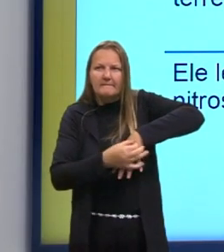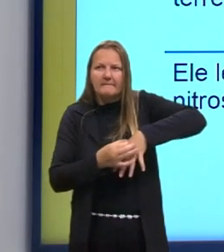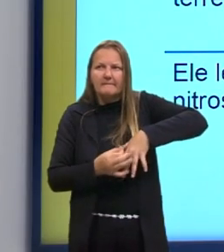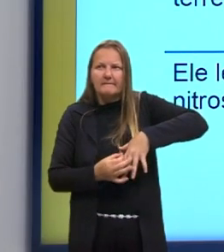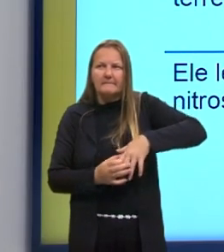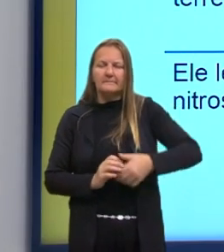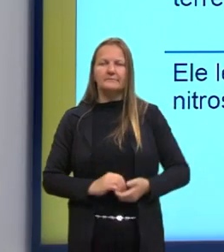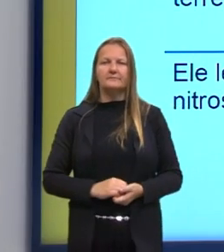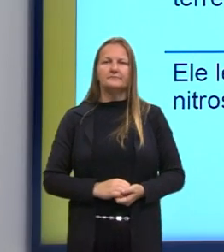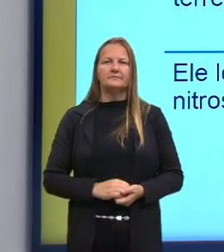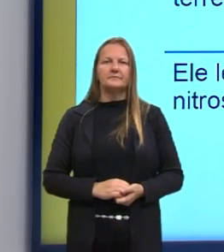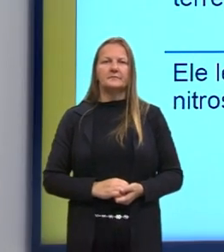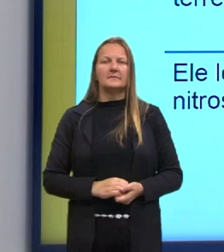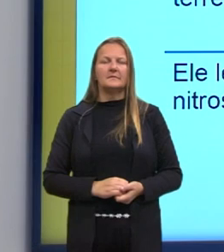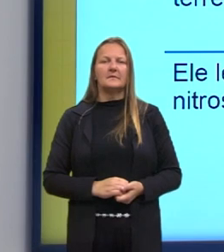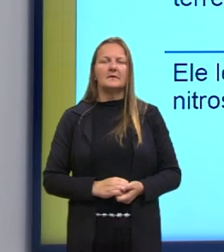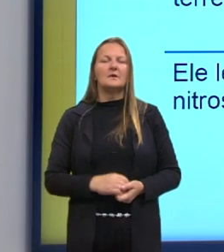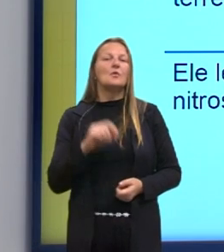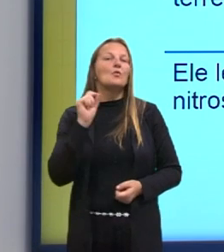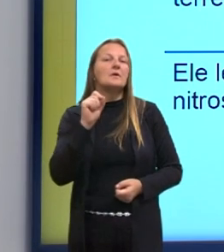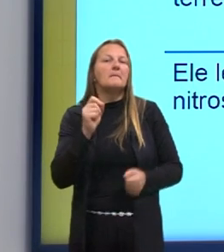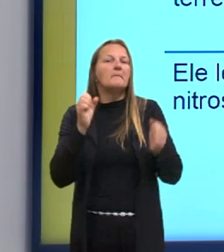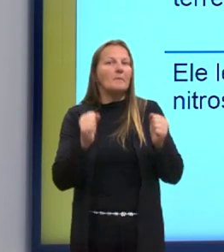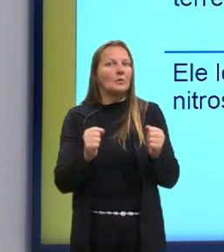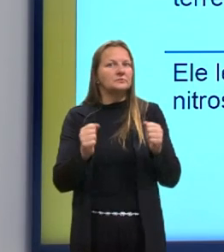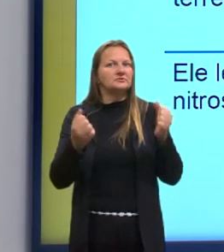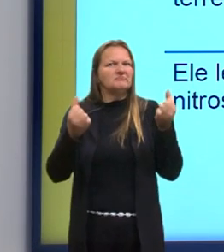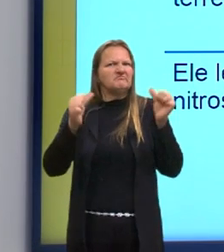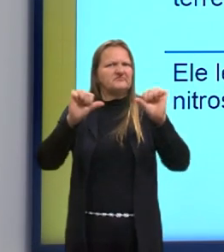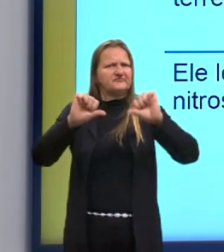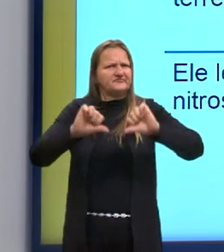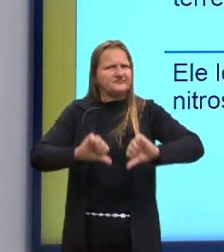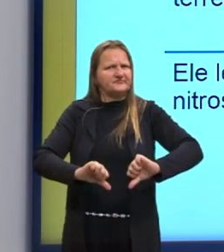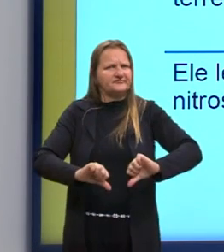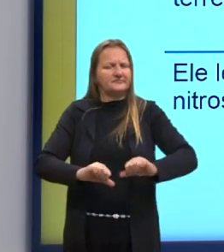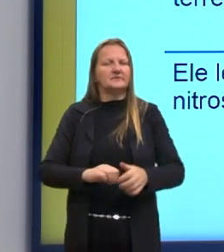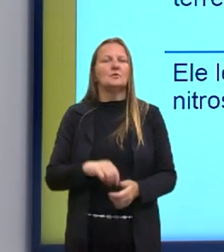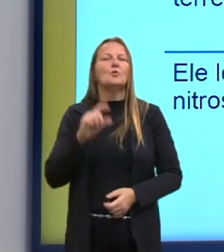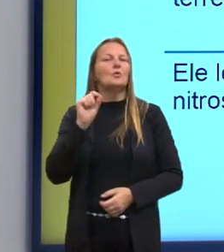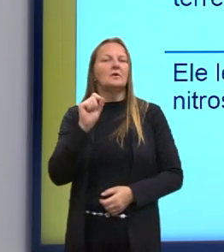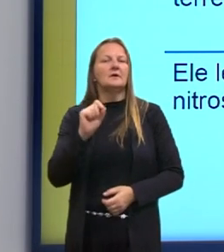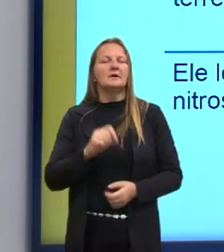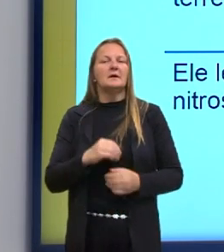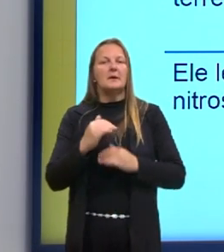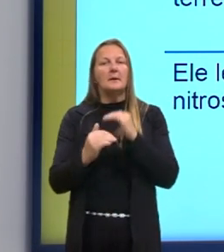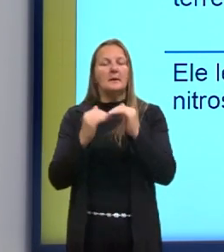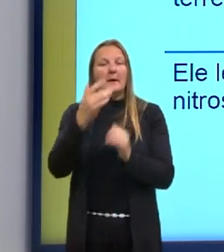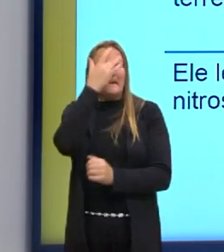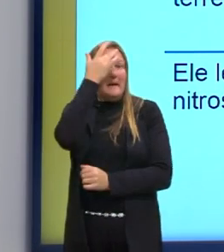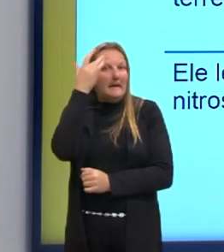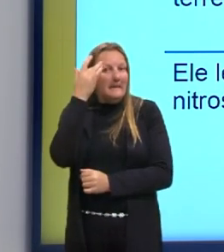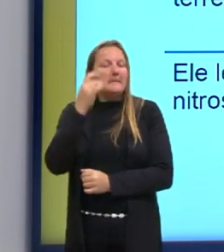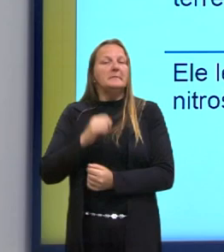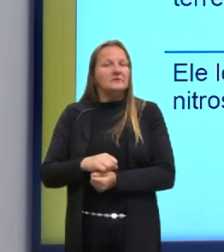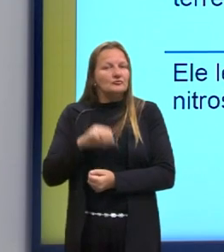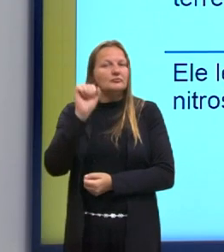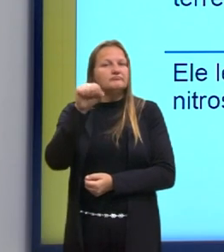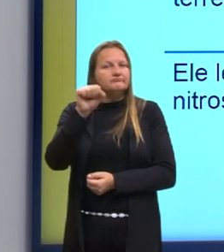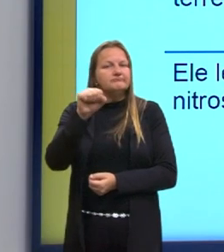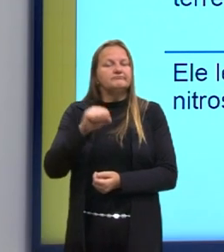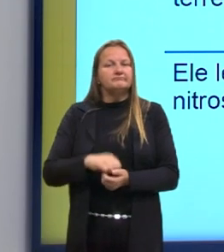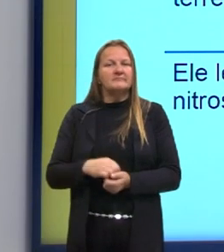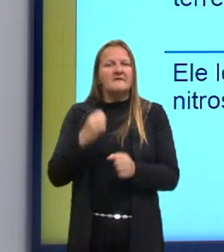Então, fatores prejudiciais nesse ciclo são principalmente os processos humanos, tá? A